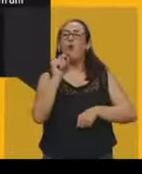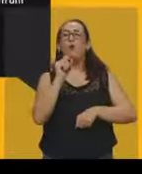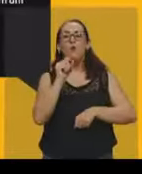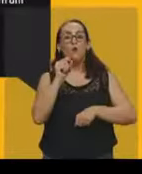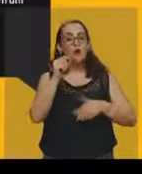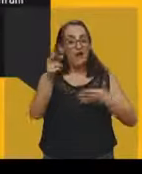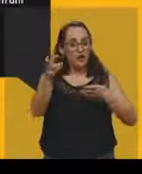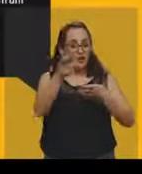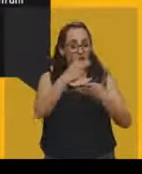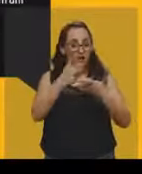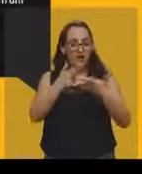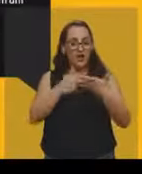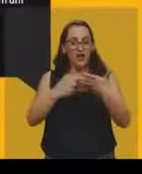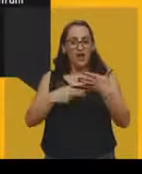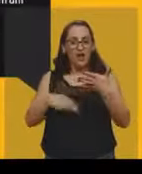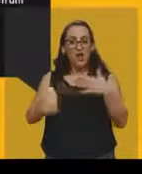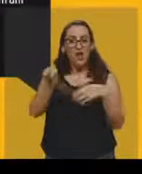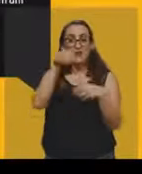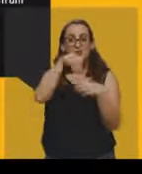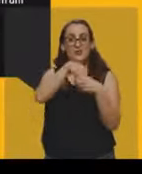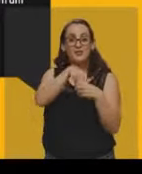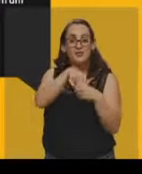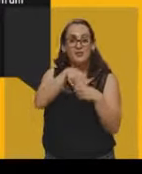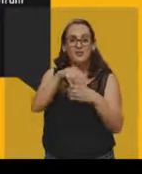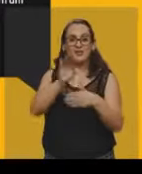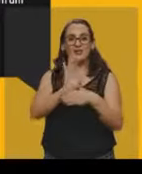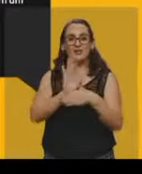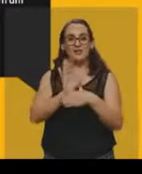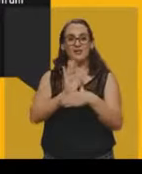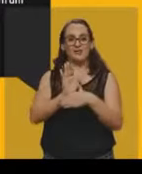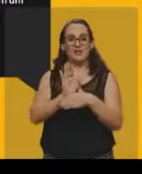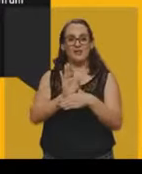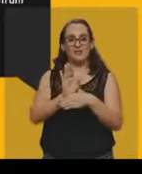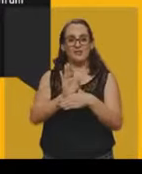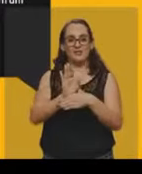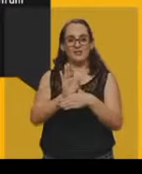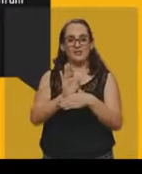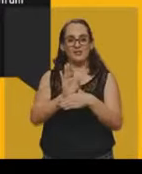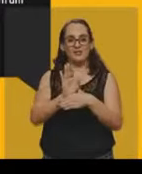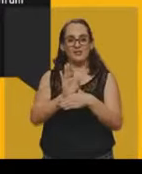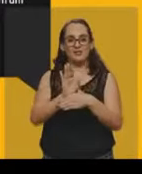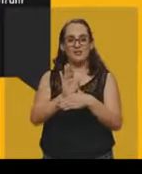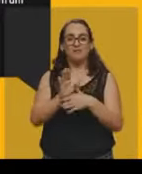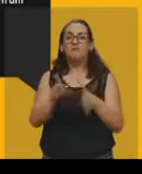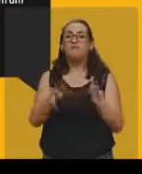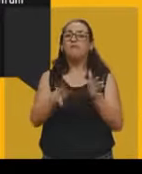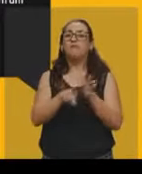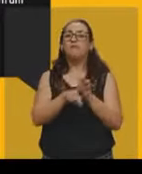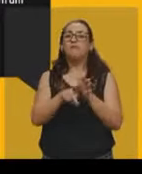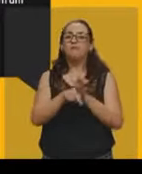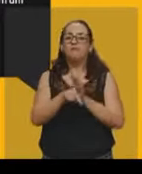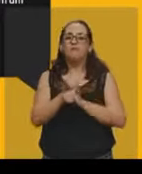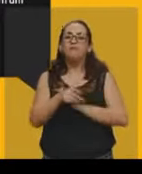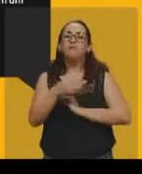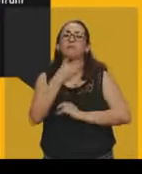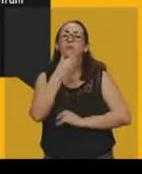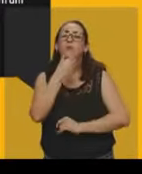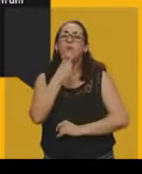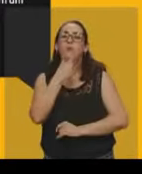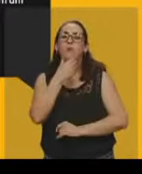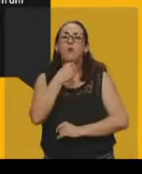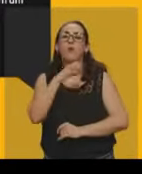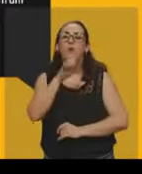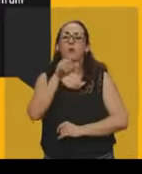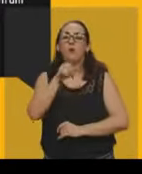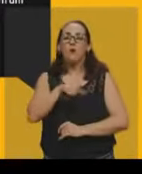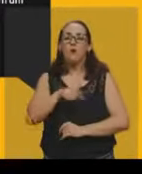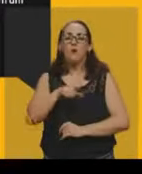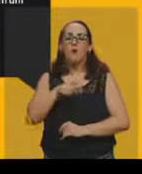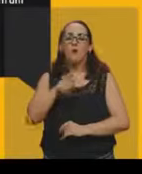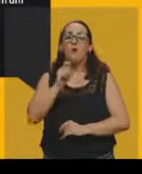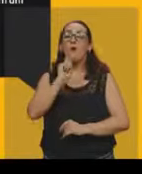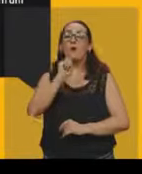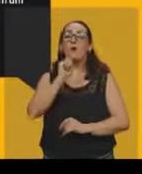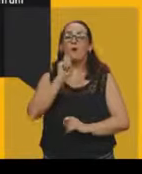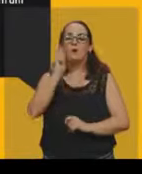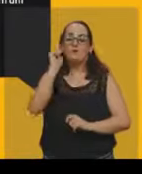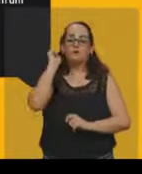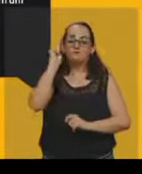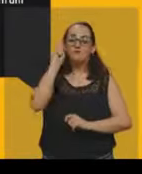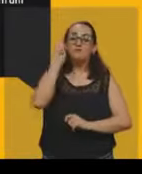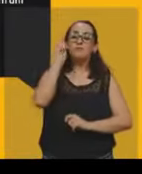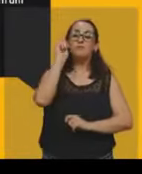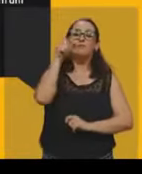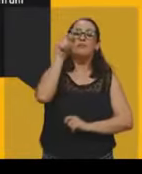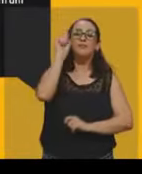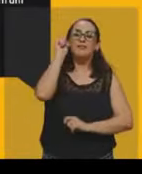pai da ficção científica. Jorge Melies, ele era ilusionista. Ele era mágico, ilusionista.